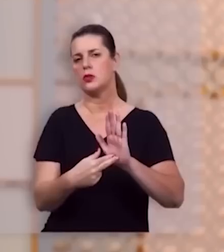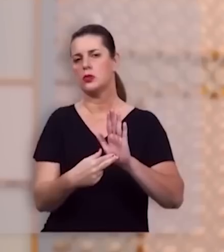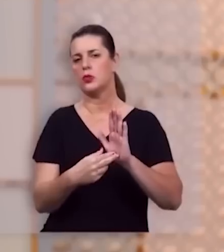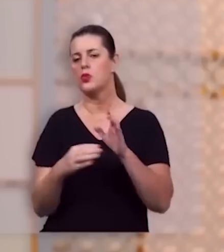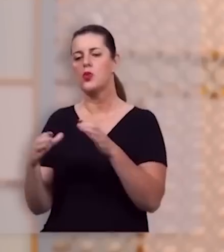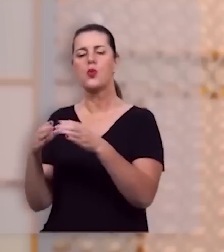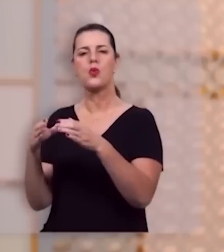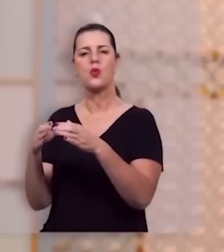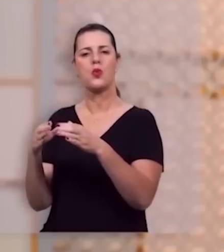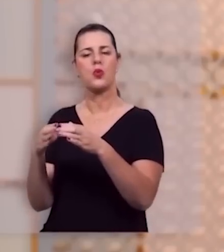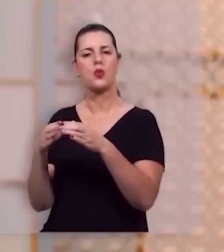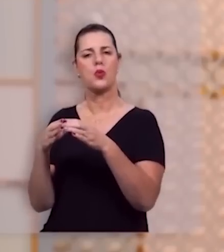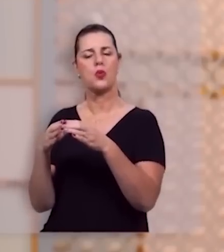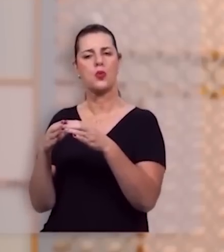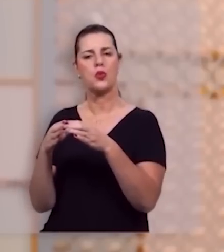apostólico.